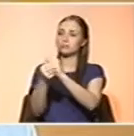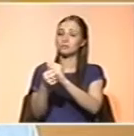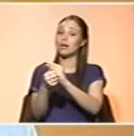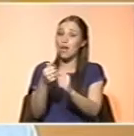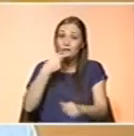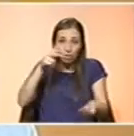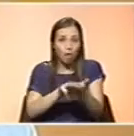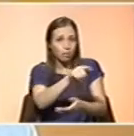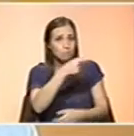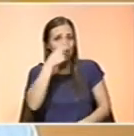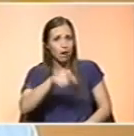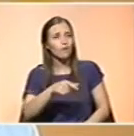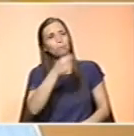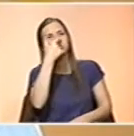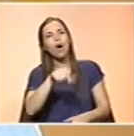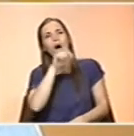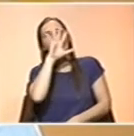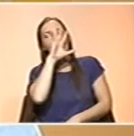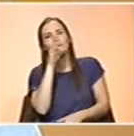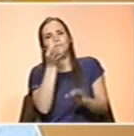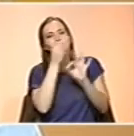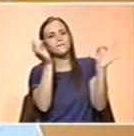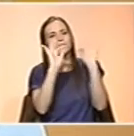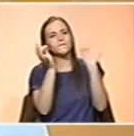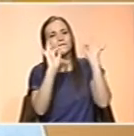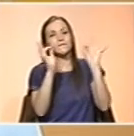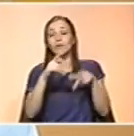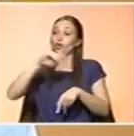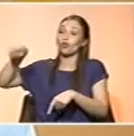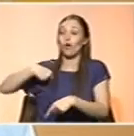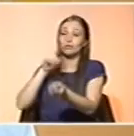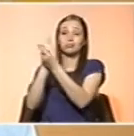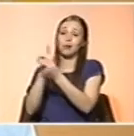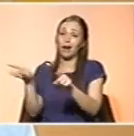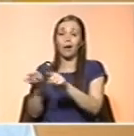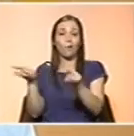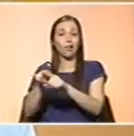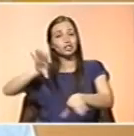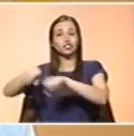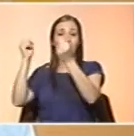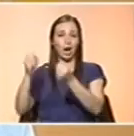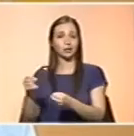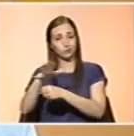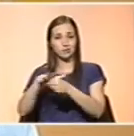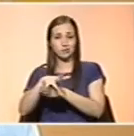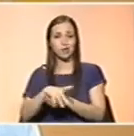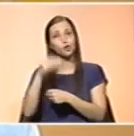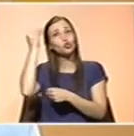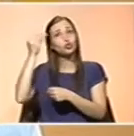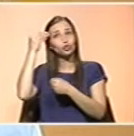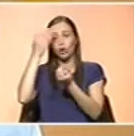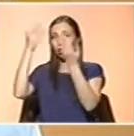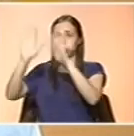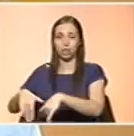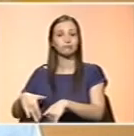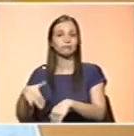É mesmo um encanto. E nós quase que somos o desencantador da situação. os sonhos das pessoas, não